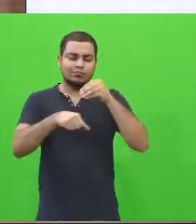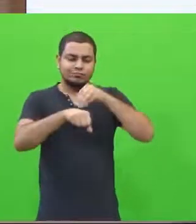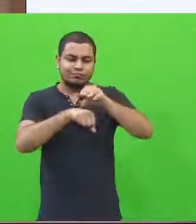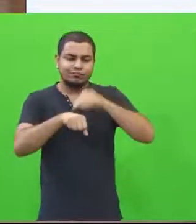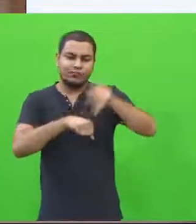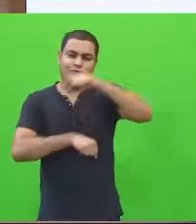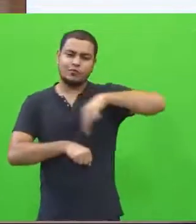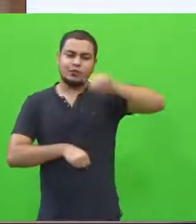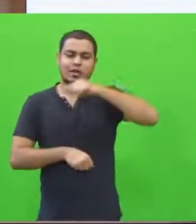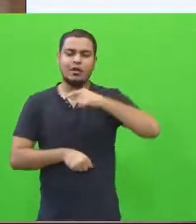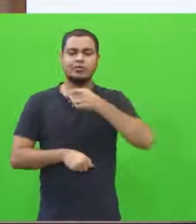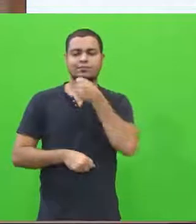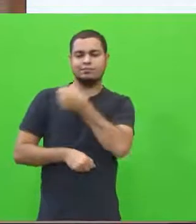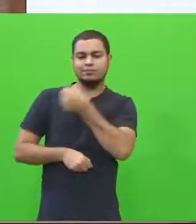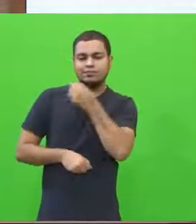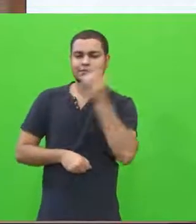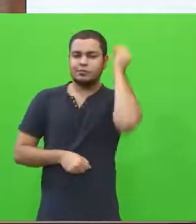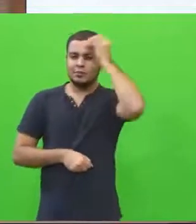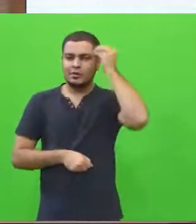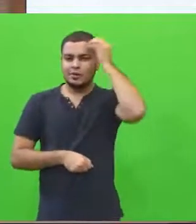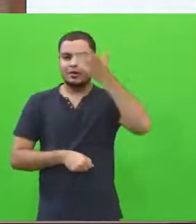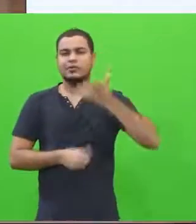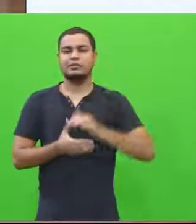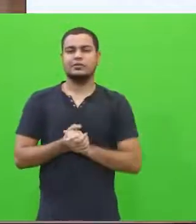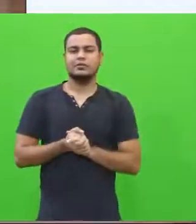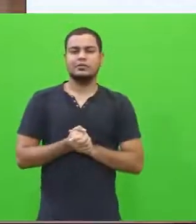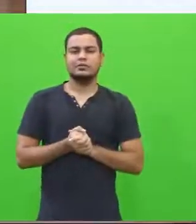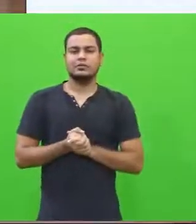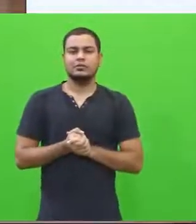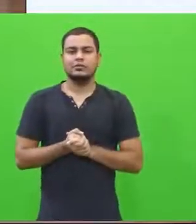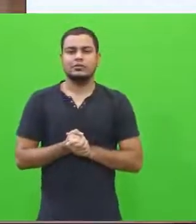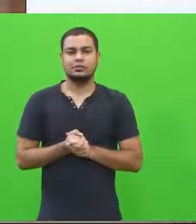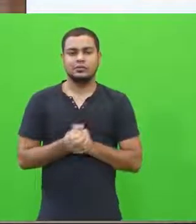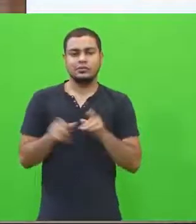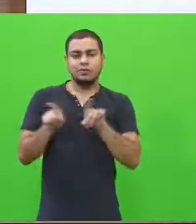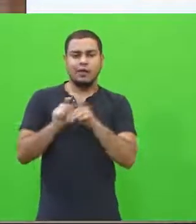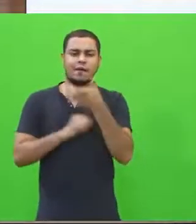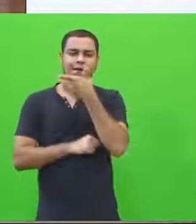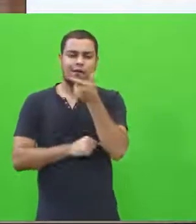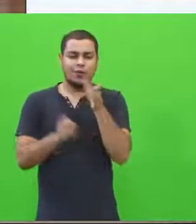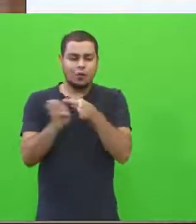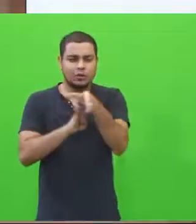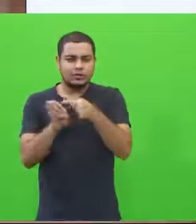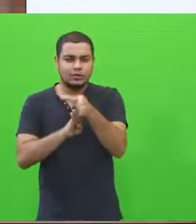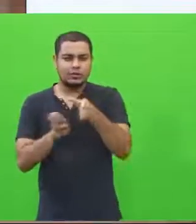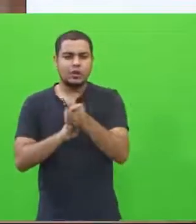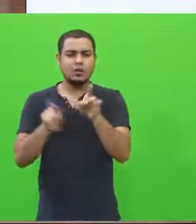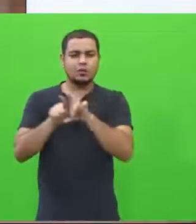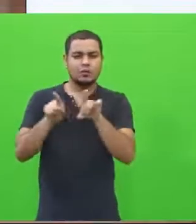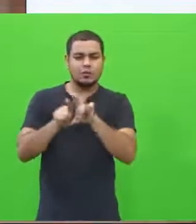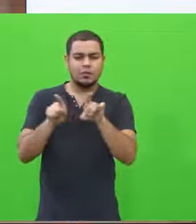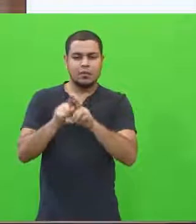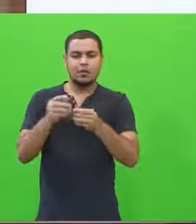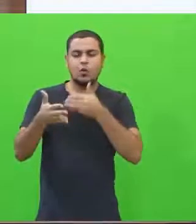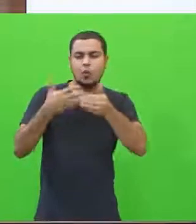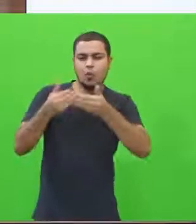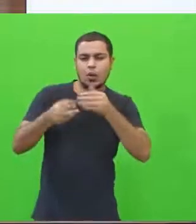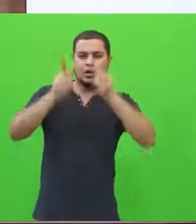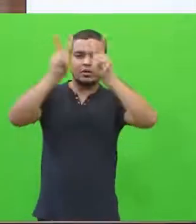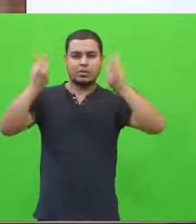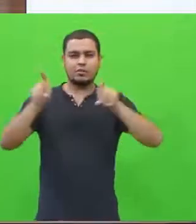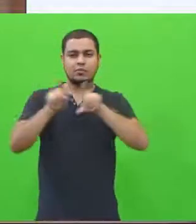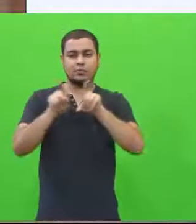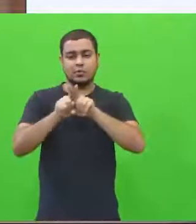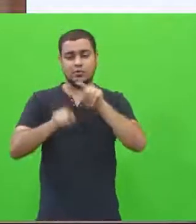depoimentos, experiências, dicas, orientações, acerca de quaisquer assuntos com os